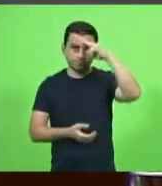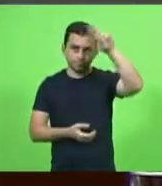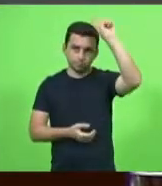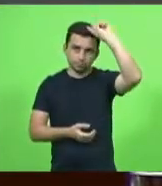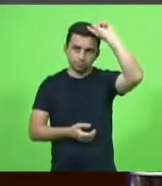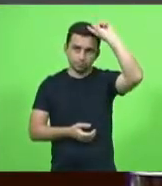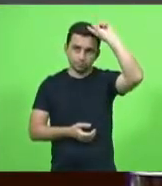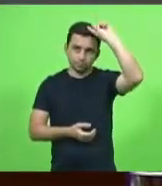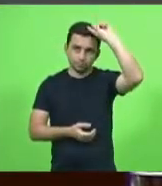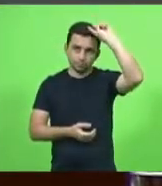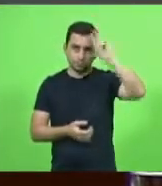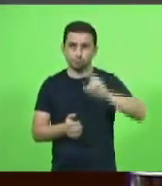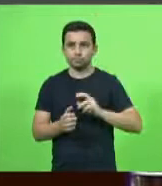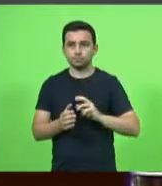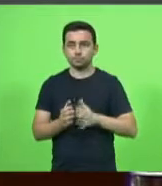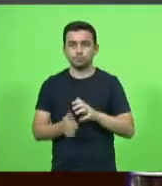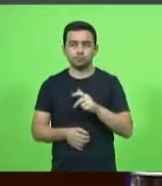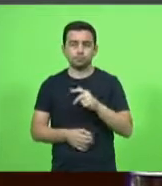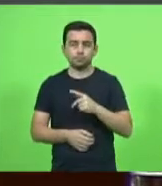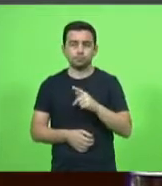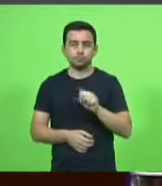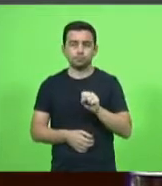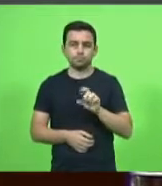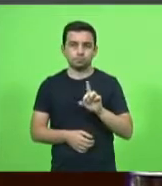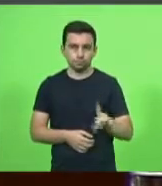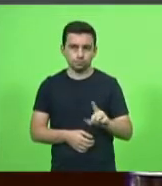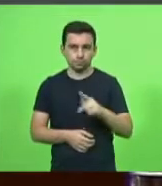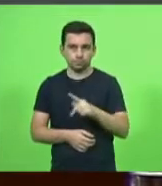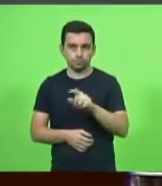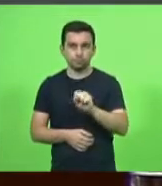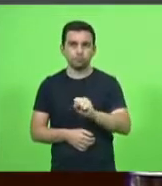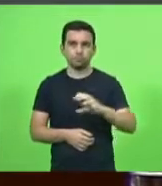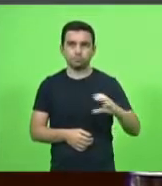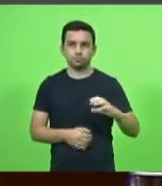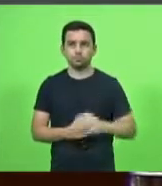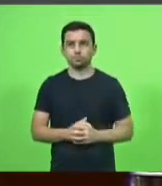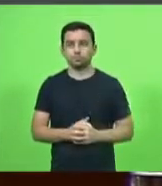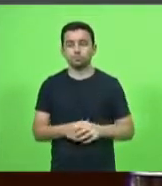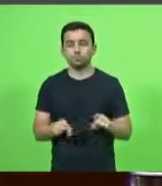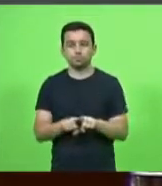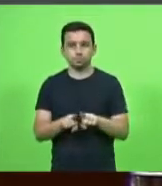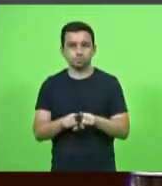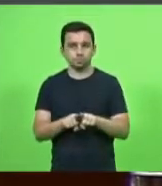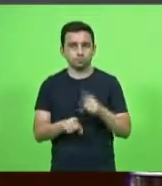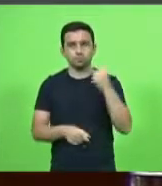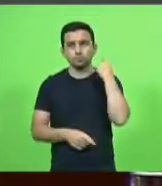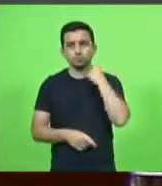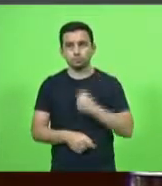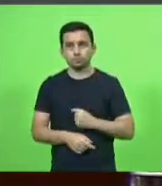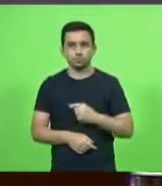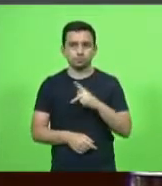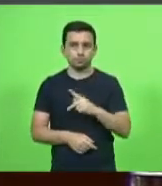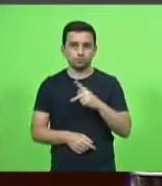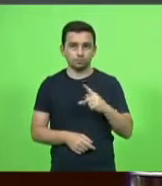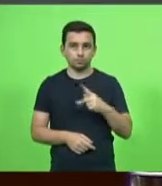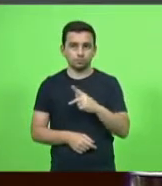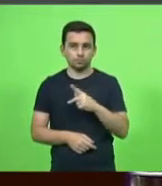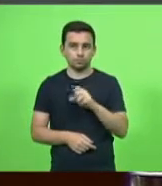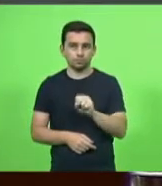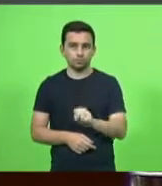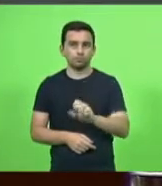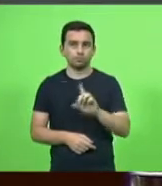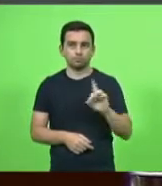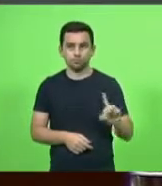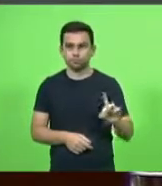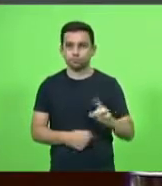pelo bloco PSD-PSC, e Silvio Drevig, pelo bloco PP-PSD,